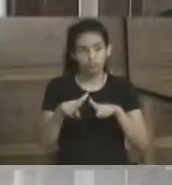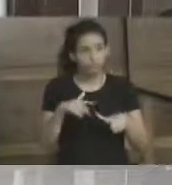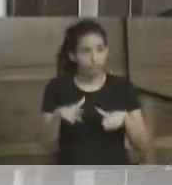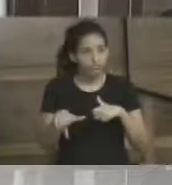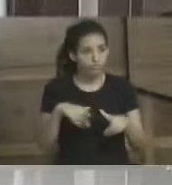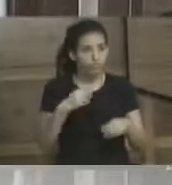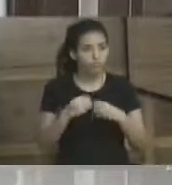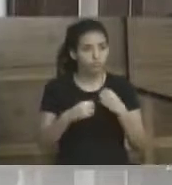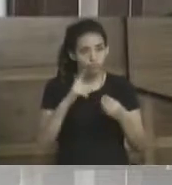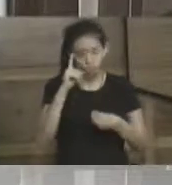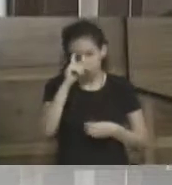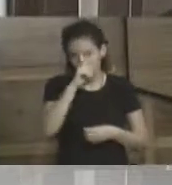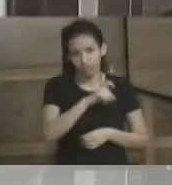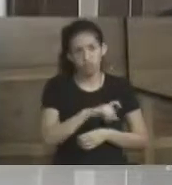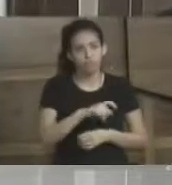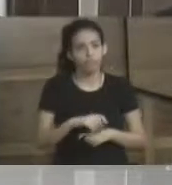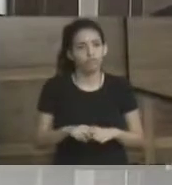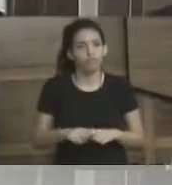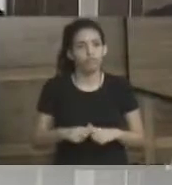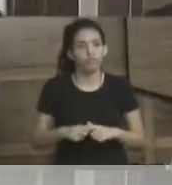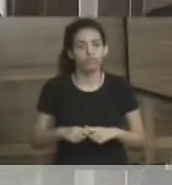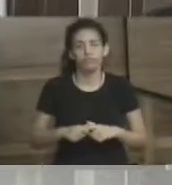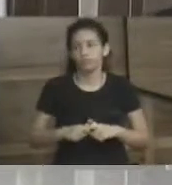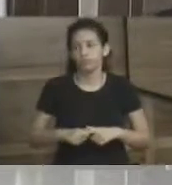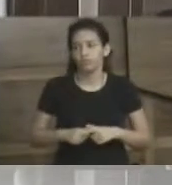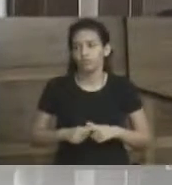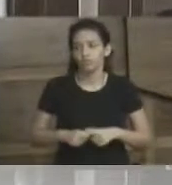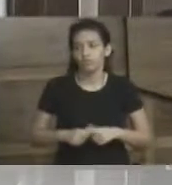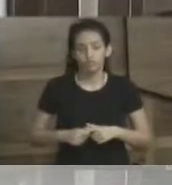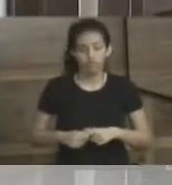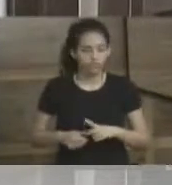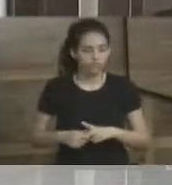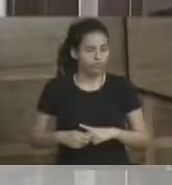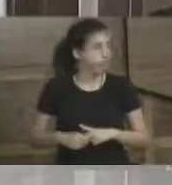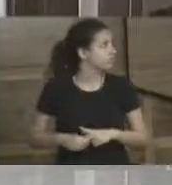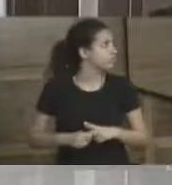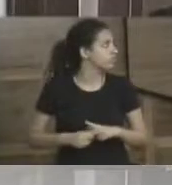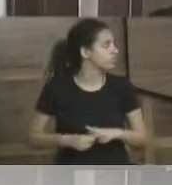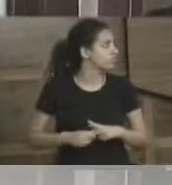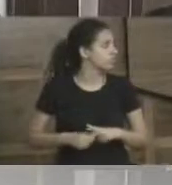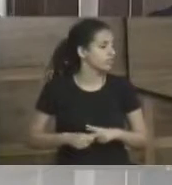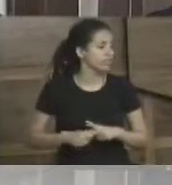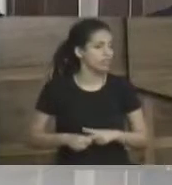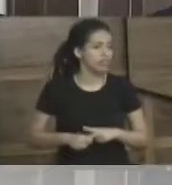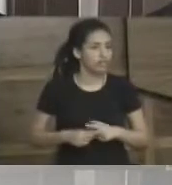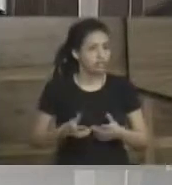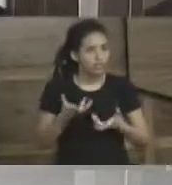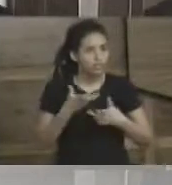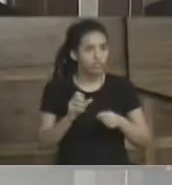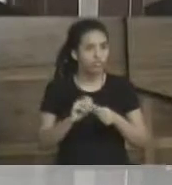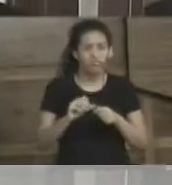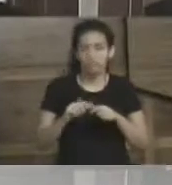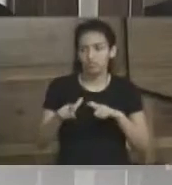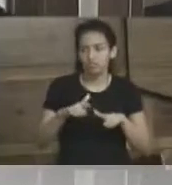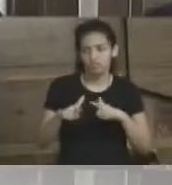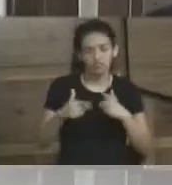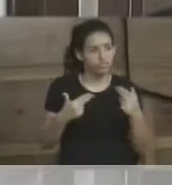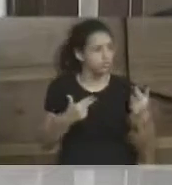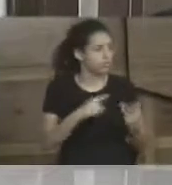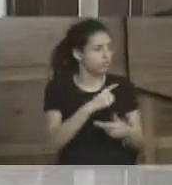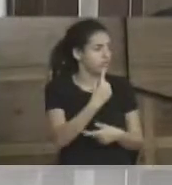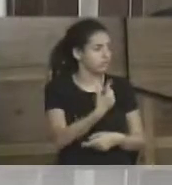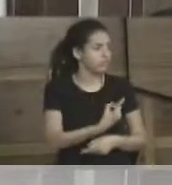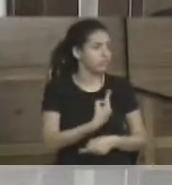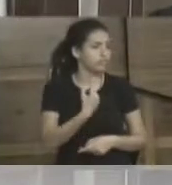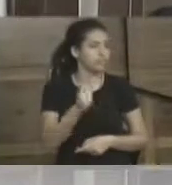pessoa vai fazer junto ao Legislativo para que possa impactar na vida das pessoas. E ele está tentando fazer esse trabalho como nós todos nessa casa também estamos